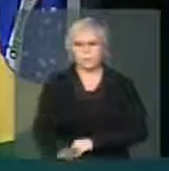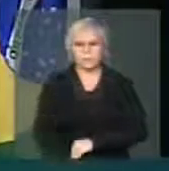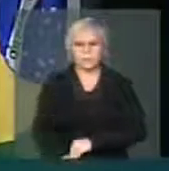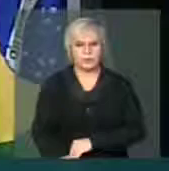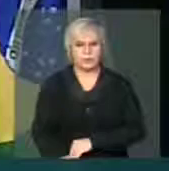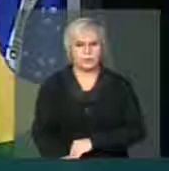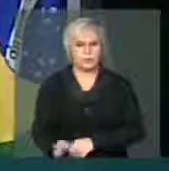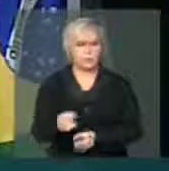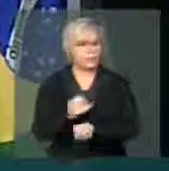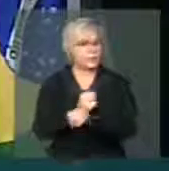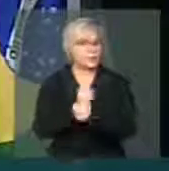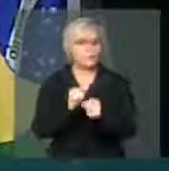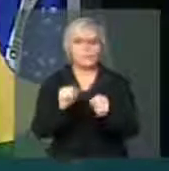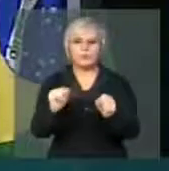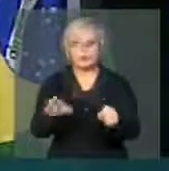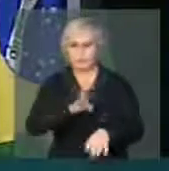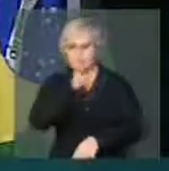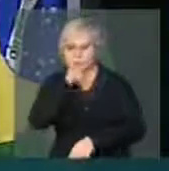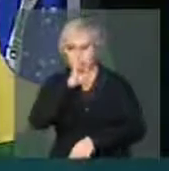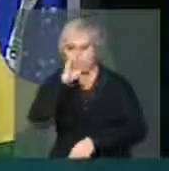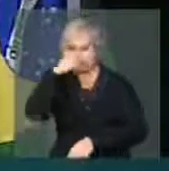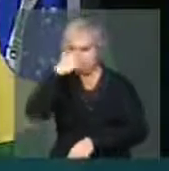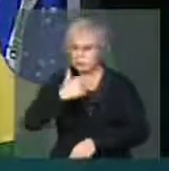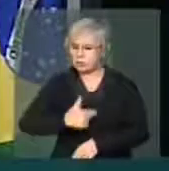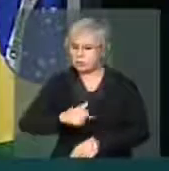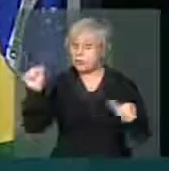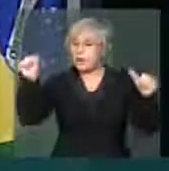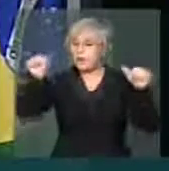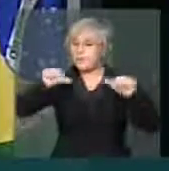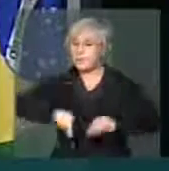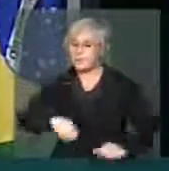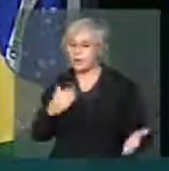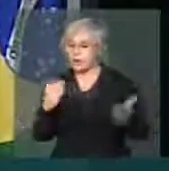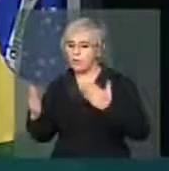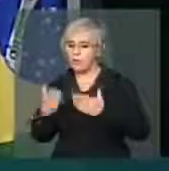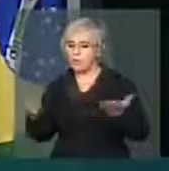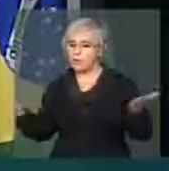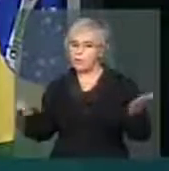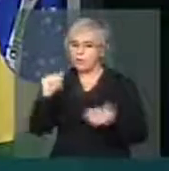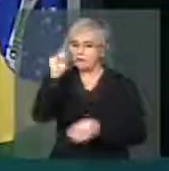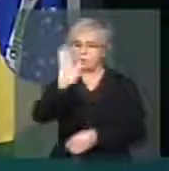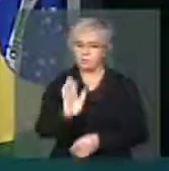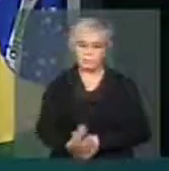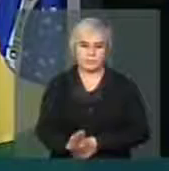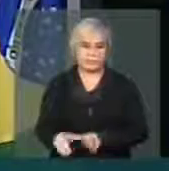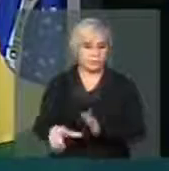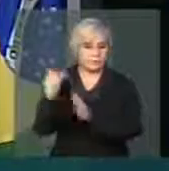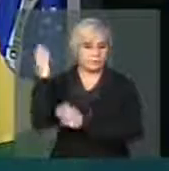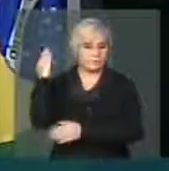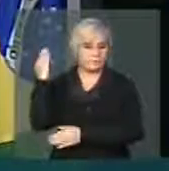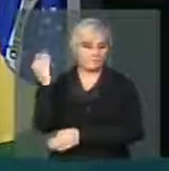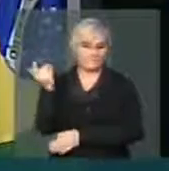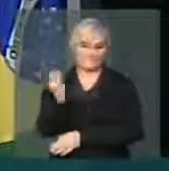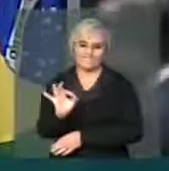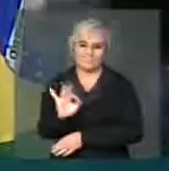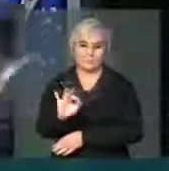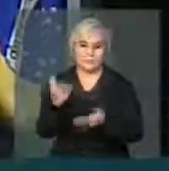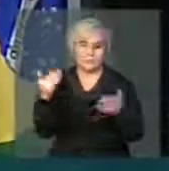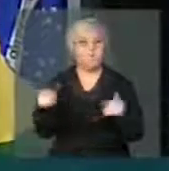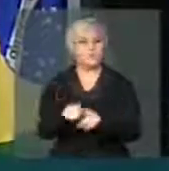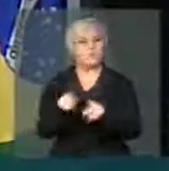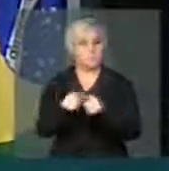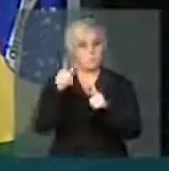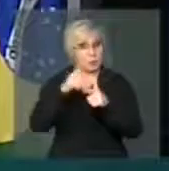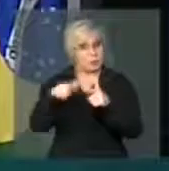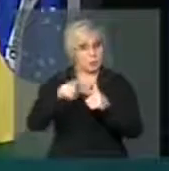precedente De escândalo moral Maior do que esse Que o Brasil está vivendo E isso também Gera crise